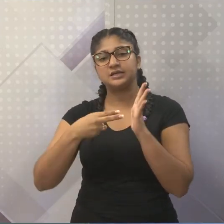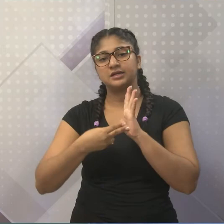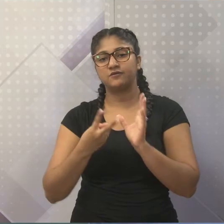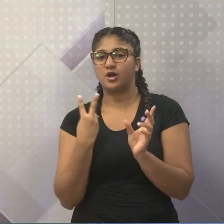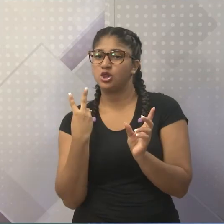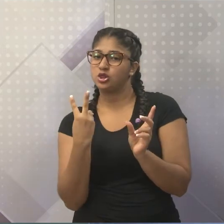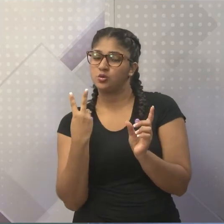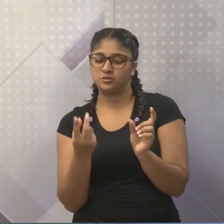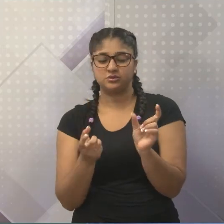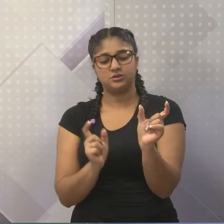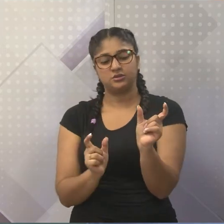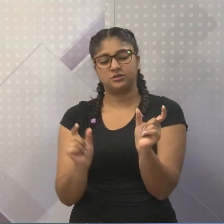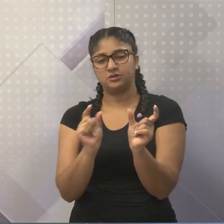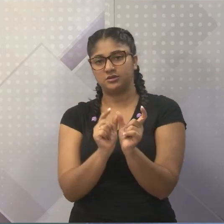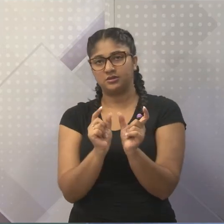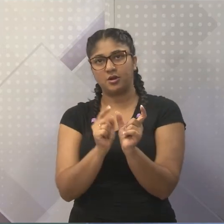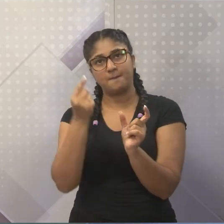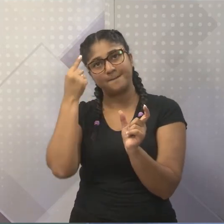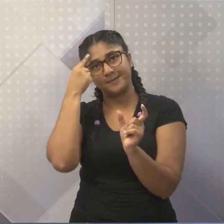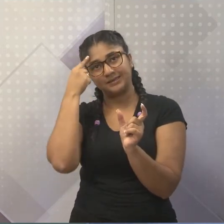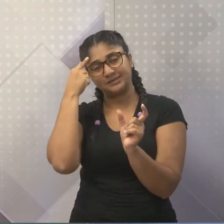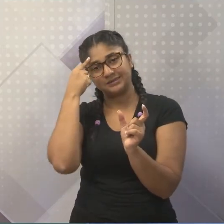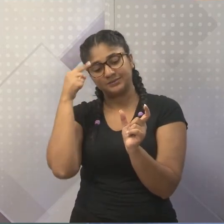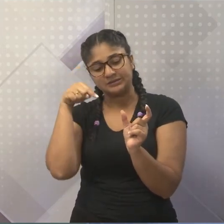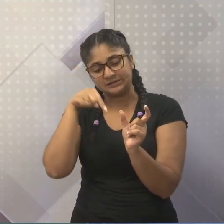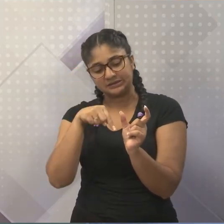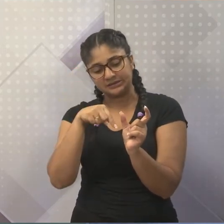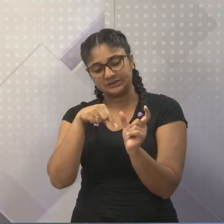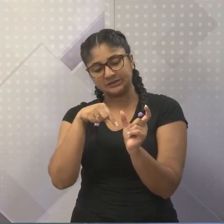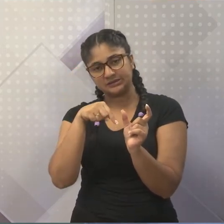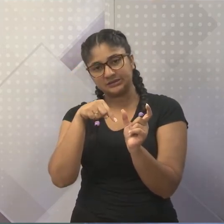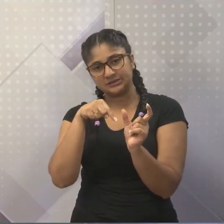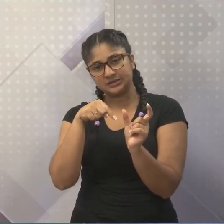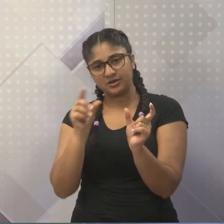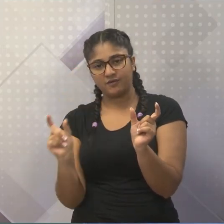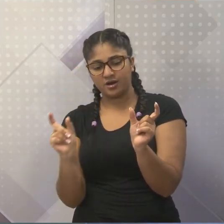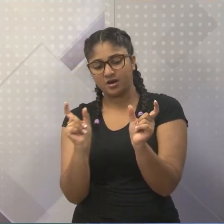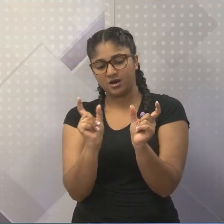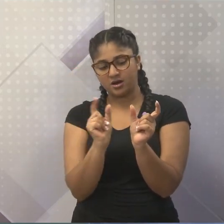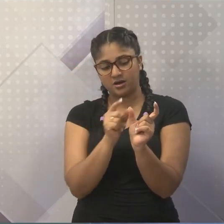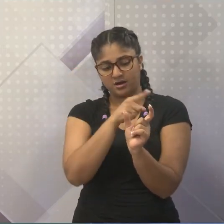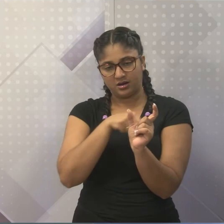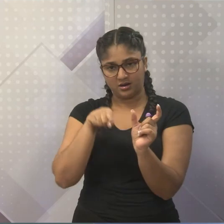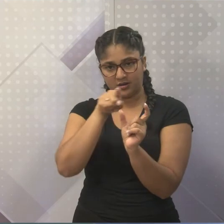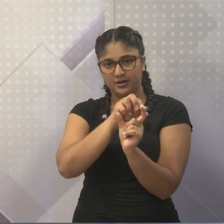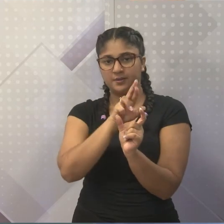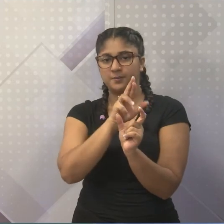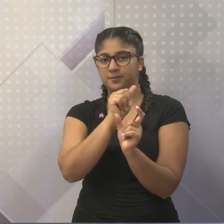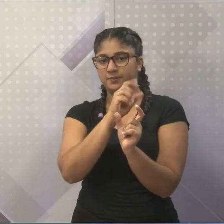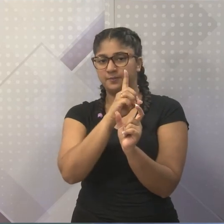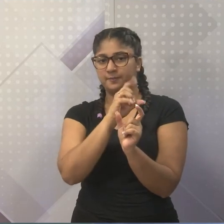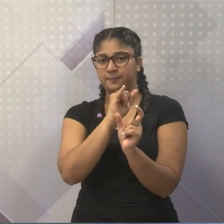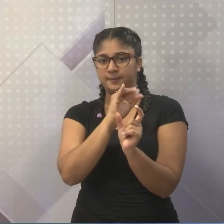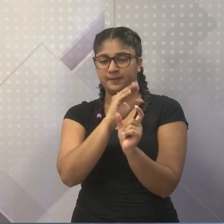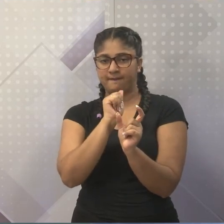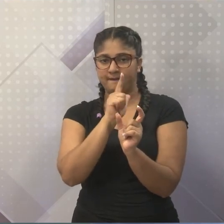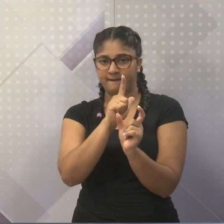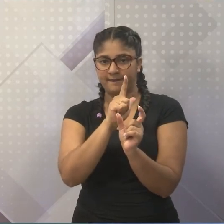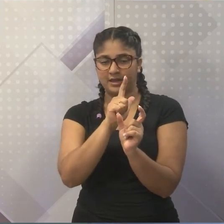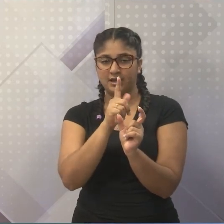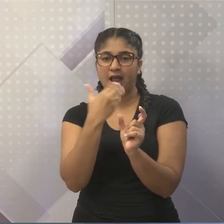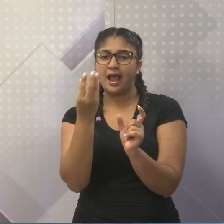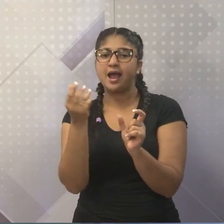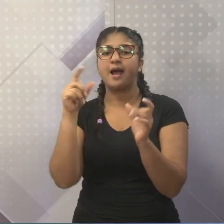prefixes vão trazer uma ideia dentro dele. A que é agregada ao radical, a palavra, modifica o